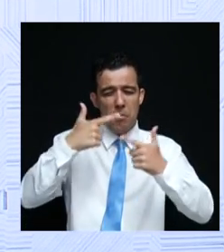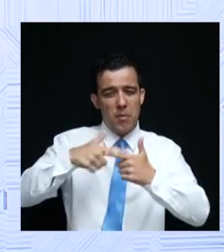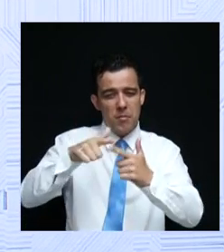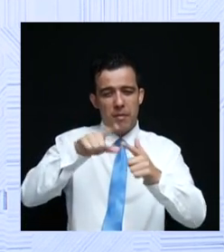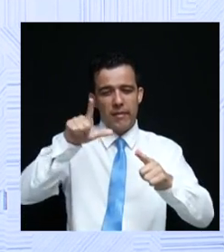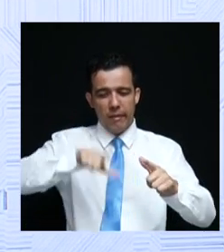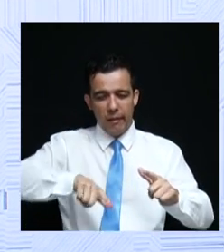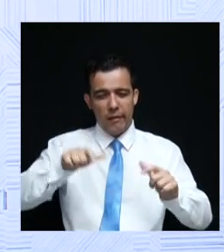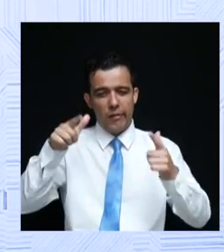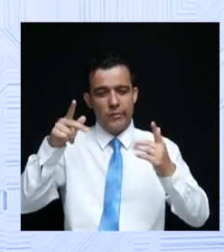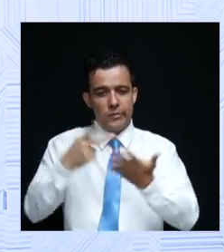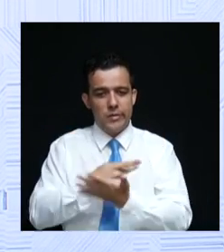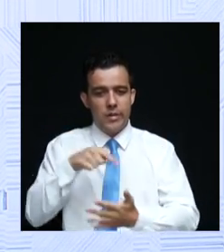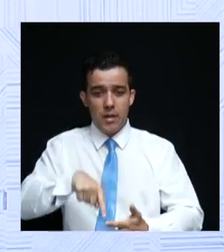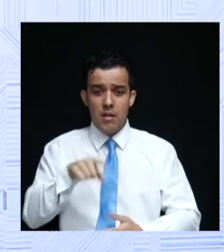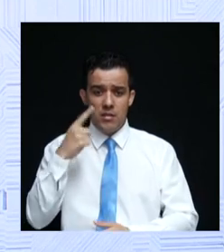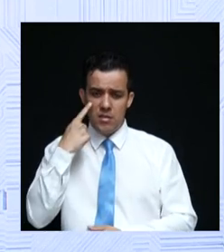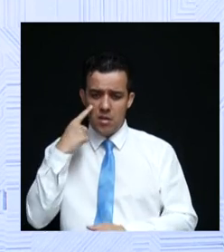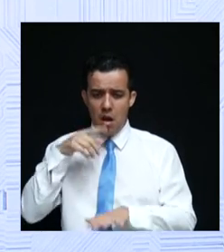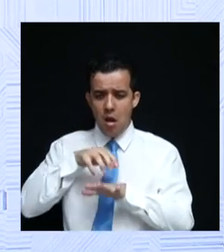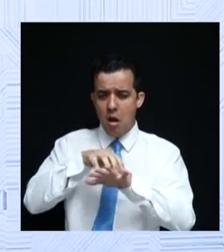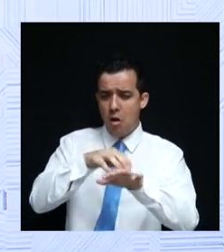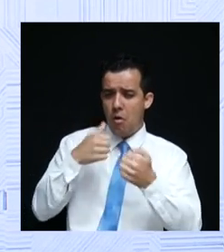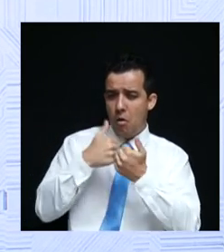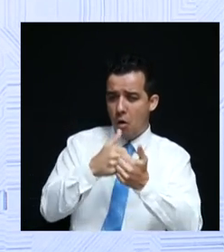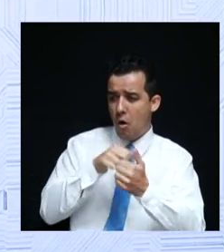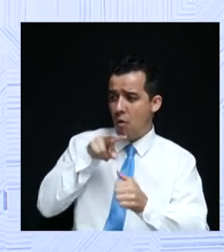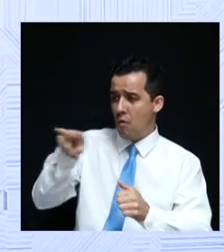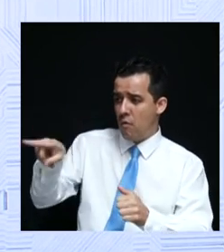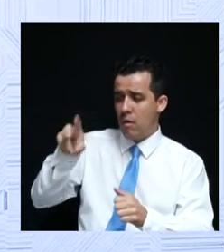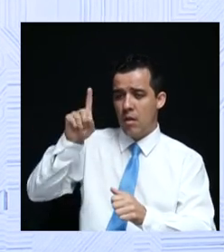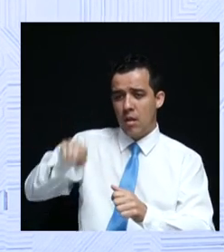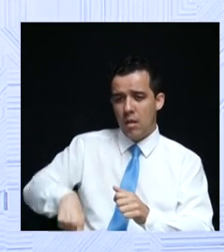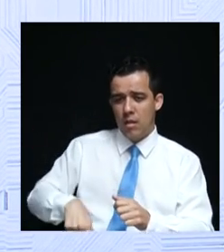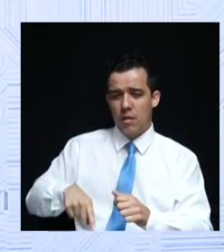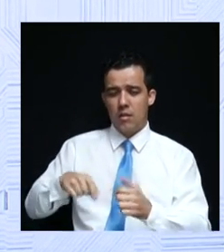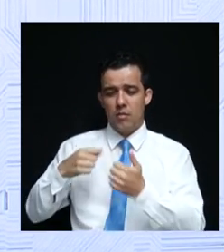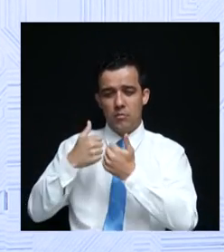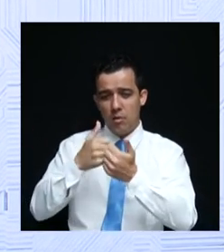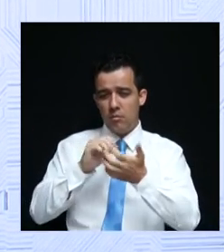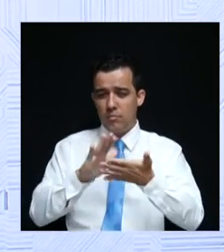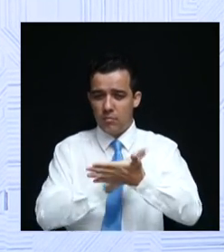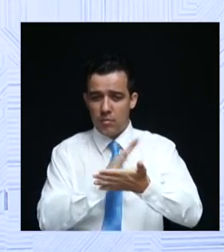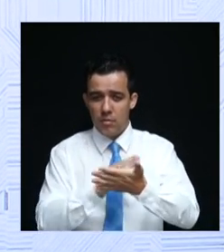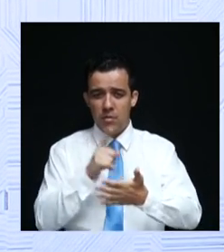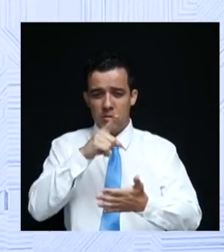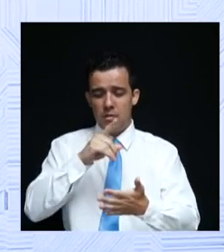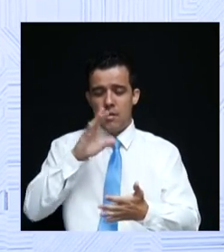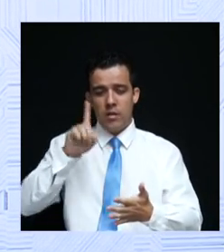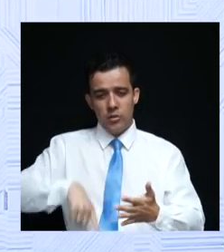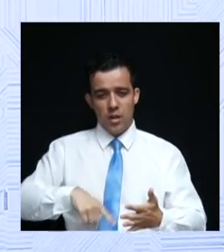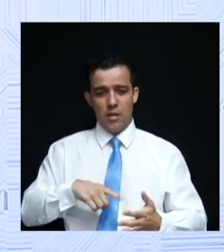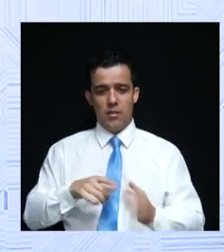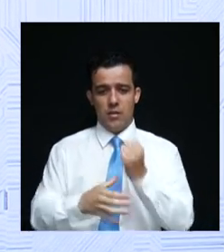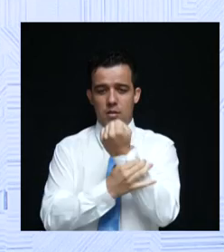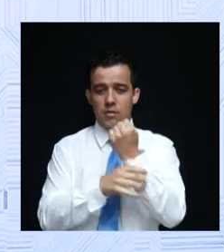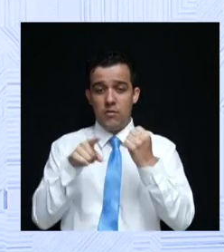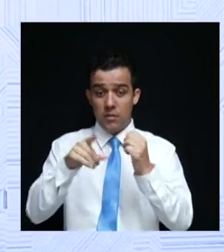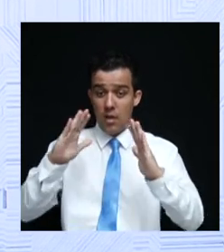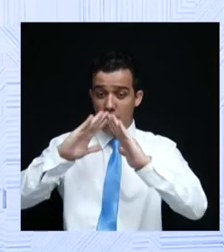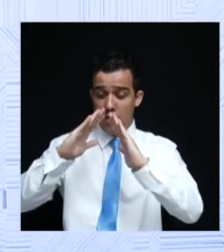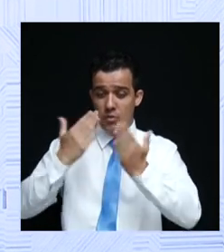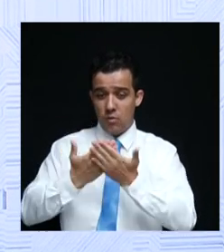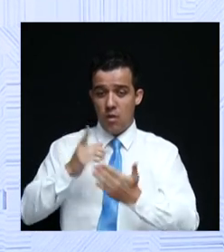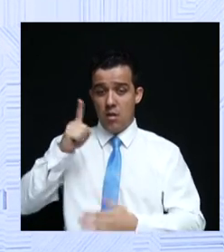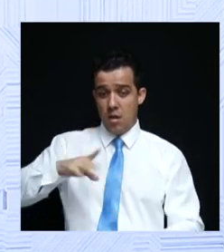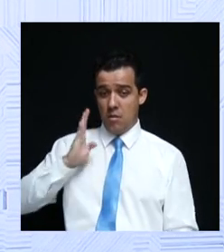nos ouve, você que pega o ônibus, vê o batalhão de terminal, você que tem o passe seu garantido para andar de ônibus, você que está na escola com bolsa